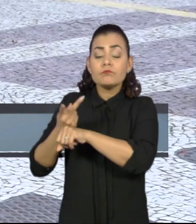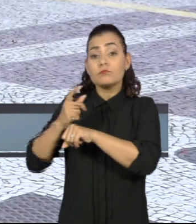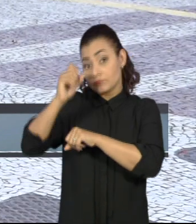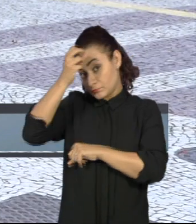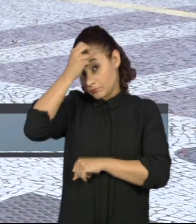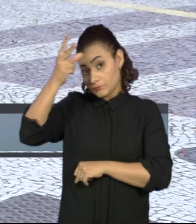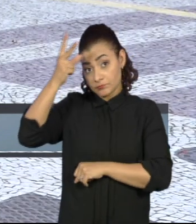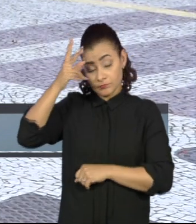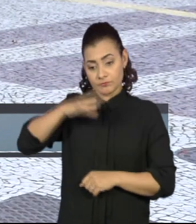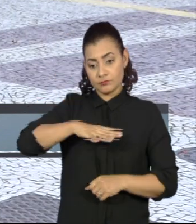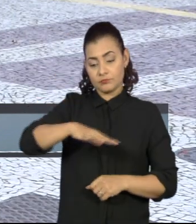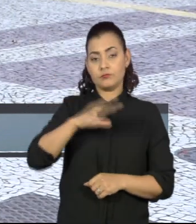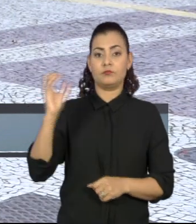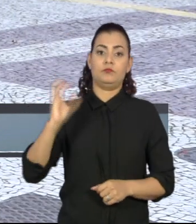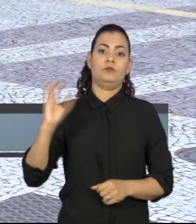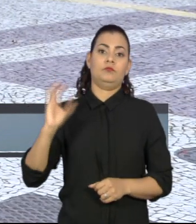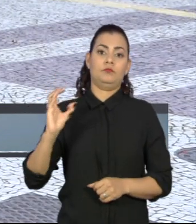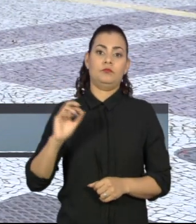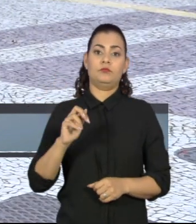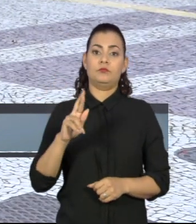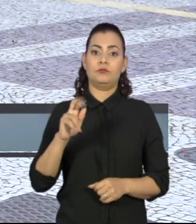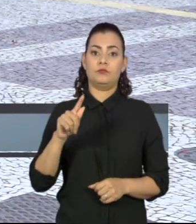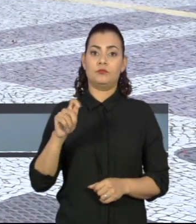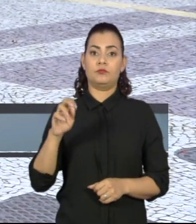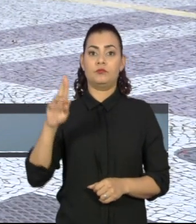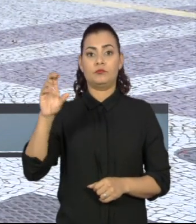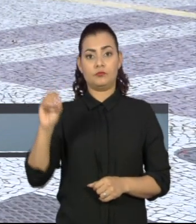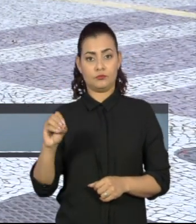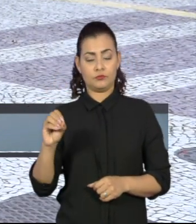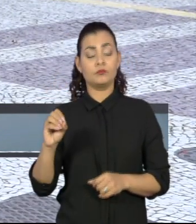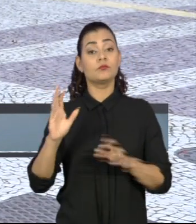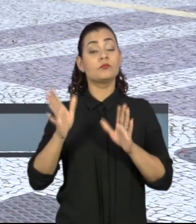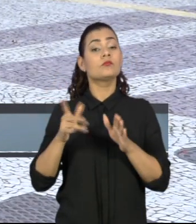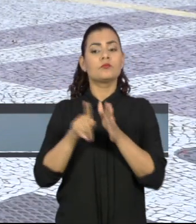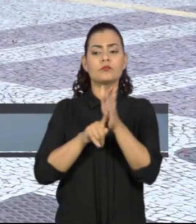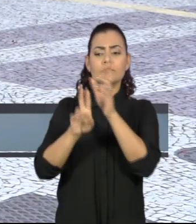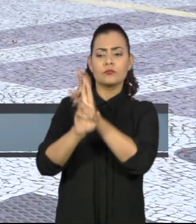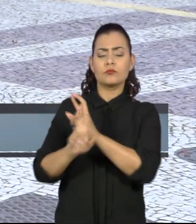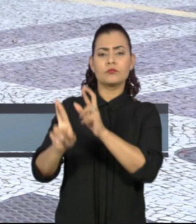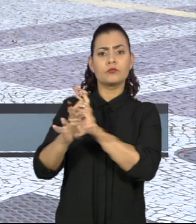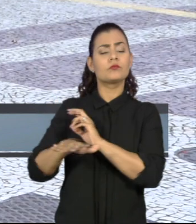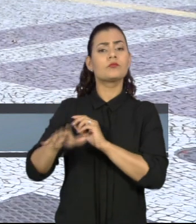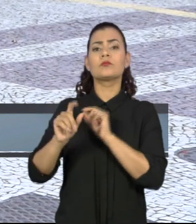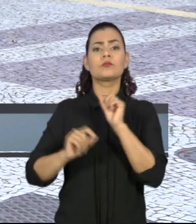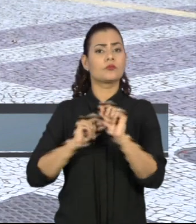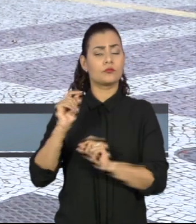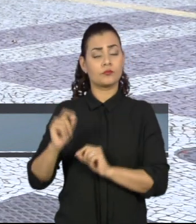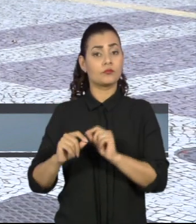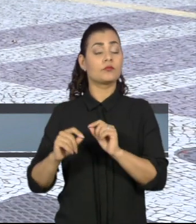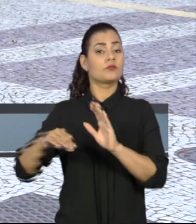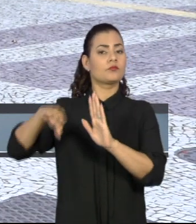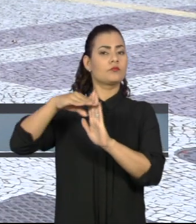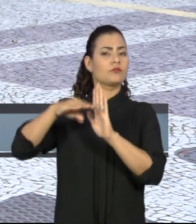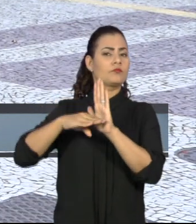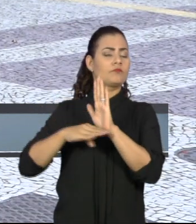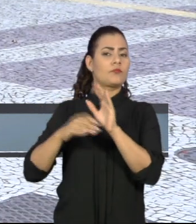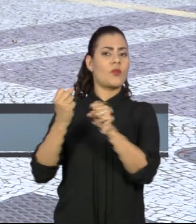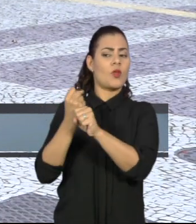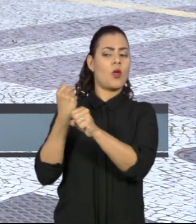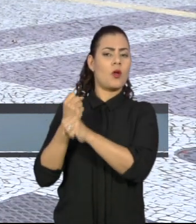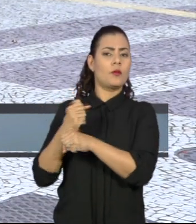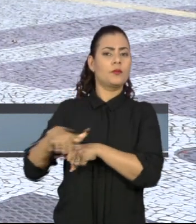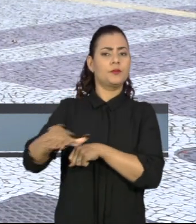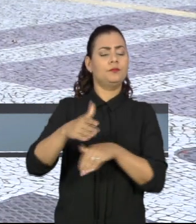prefeito da cidade de Niterói, Rodrigo Neves. A operação transoceânica apura também irregularidade nas obras do